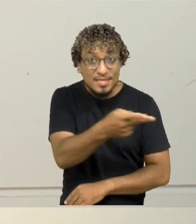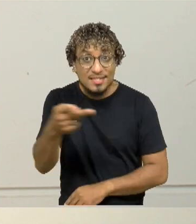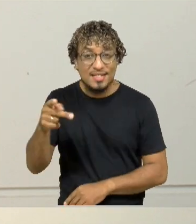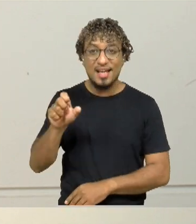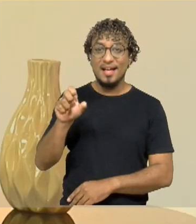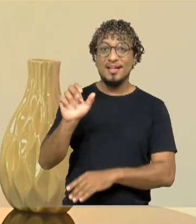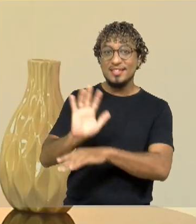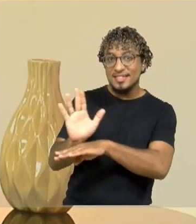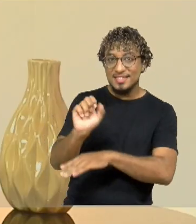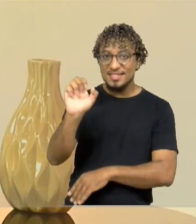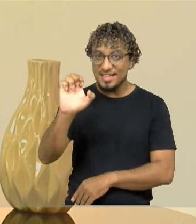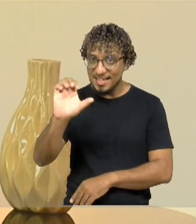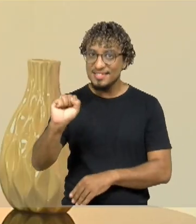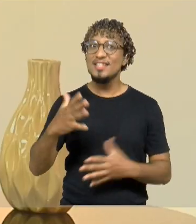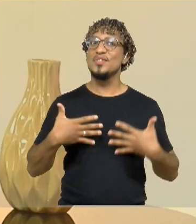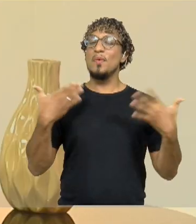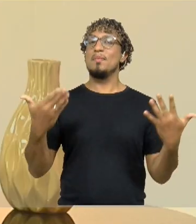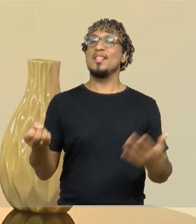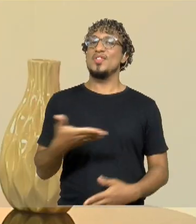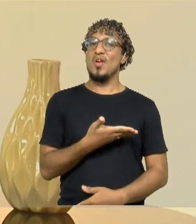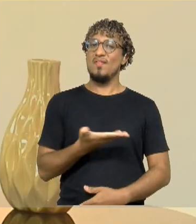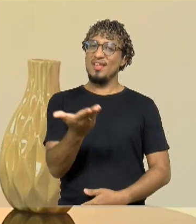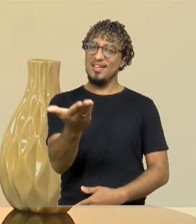vai ter uma surpresa diferente. Ana, eu volto com você. tchau. Tchau. Tchau. Tchau. Tchau.